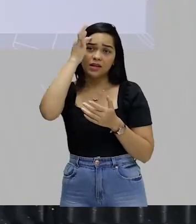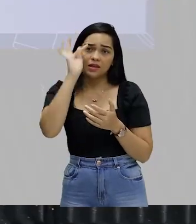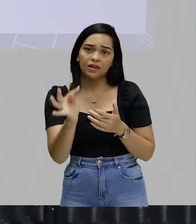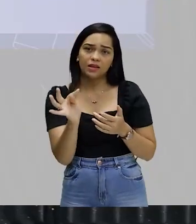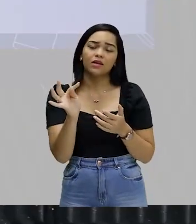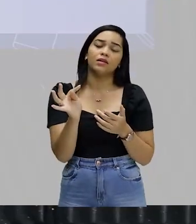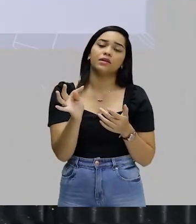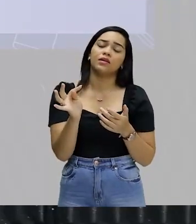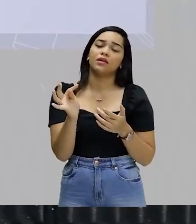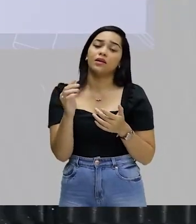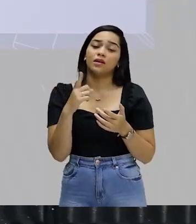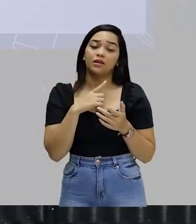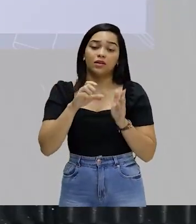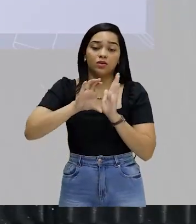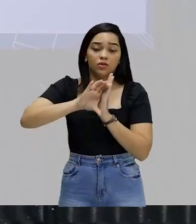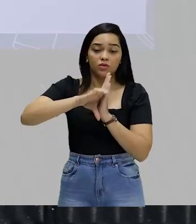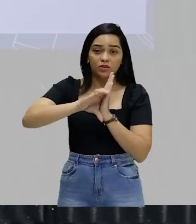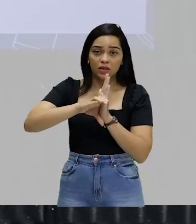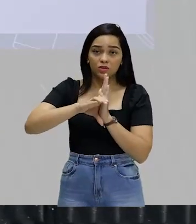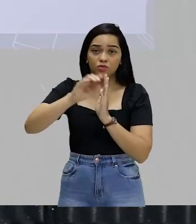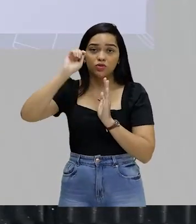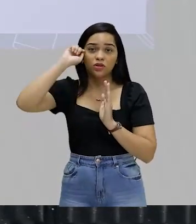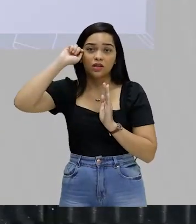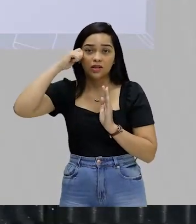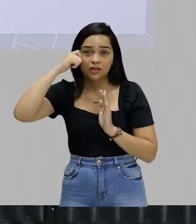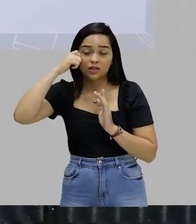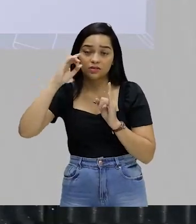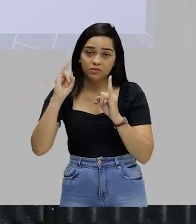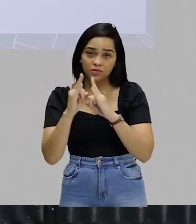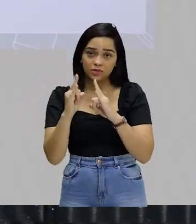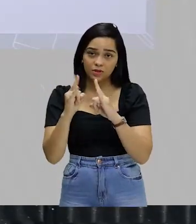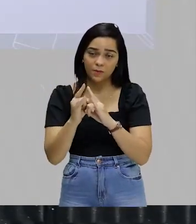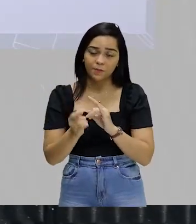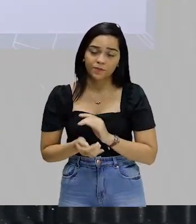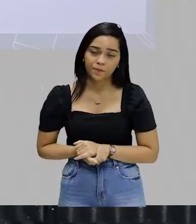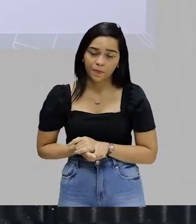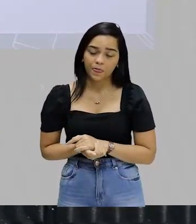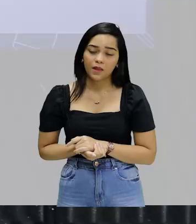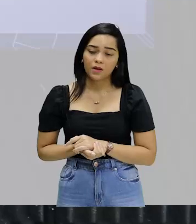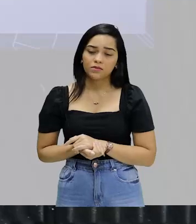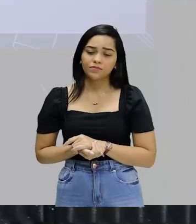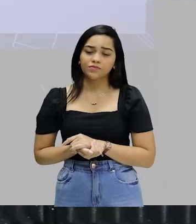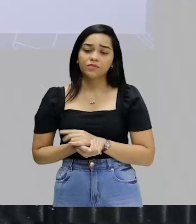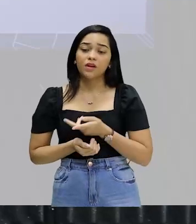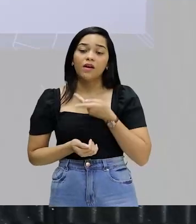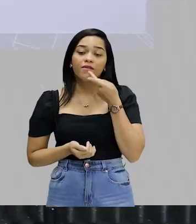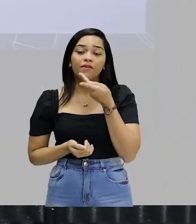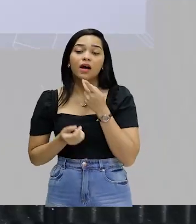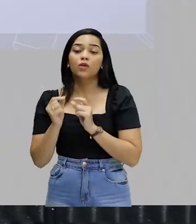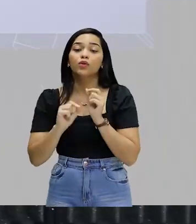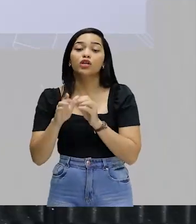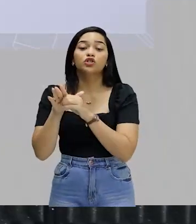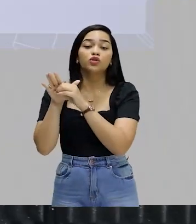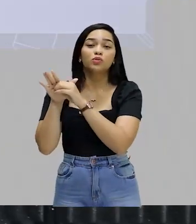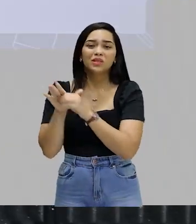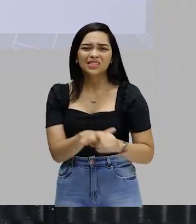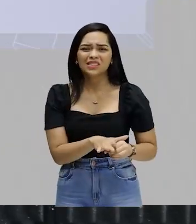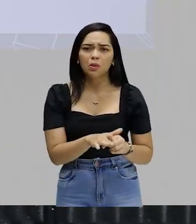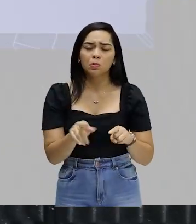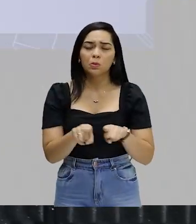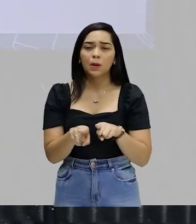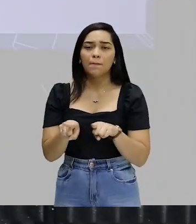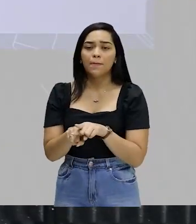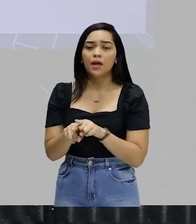a essa teoria, a esse conceito de racismo institucional. Que falam de formas de opressão e